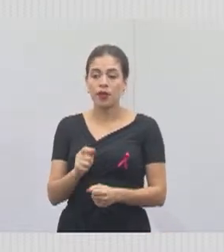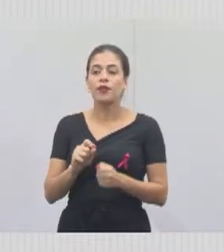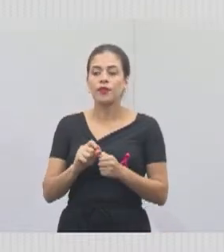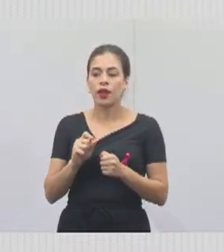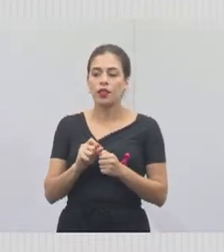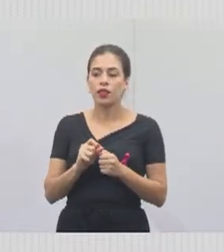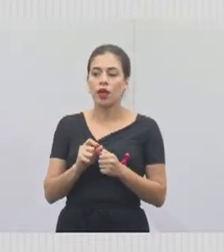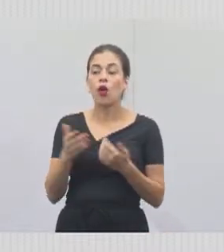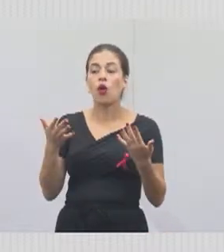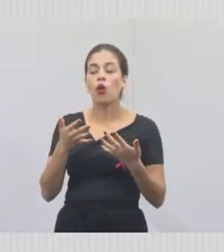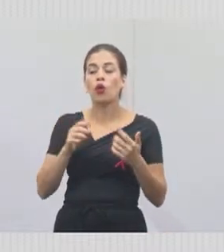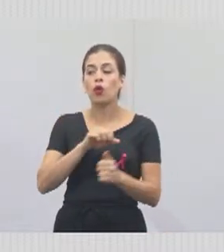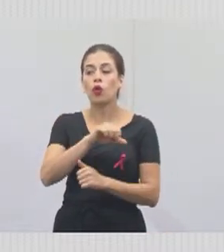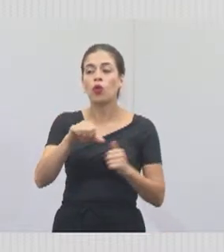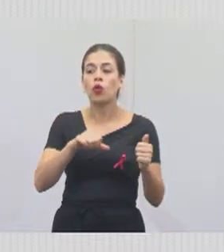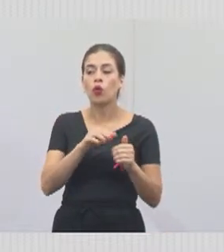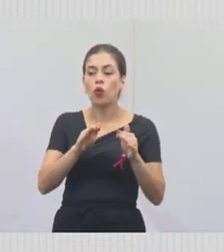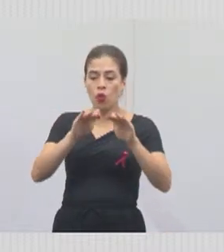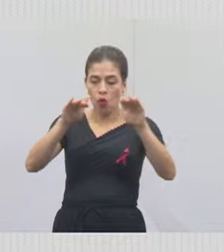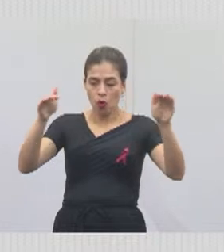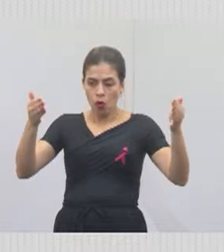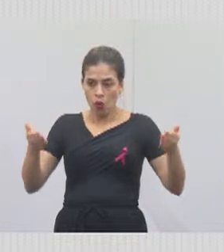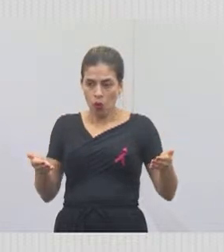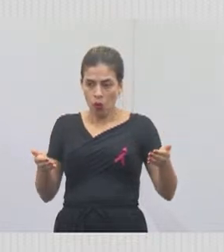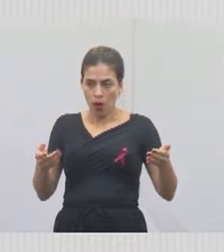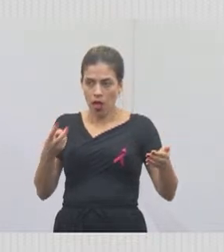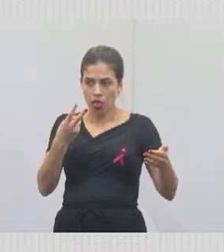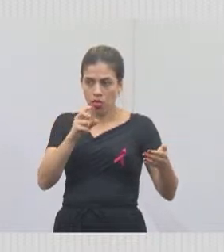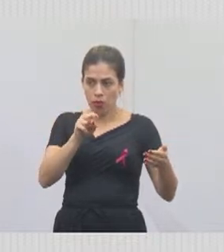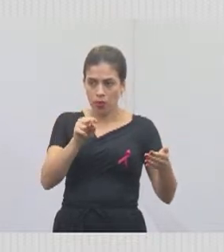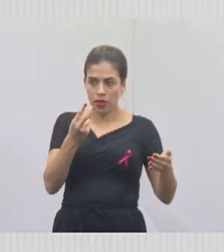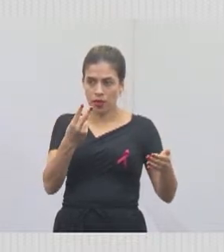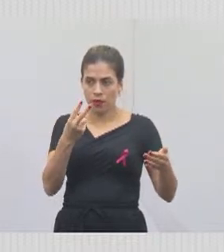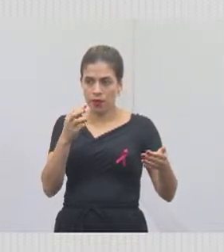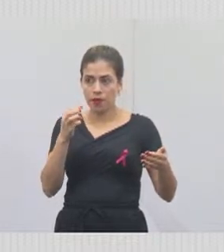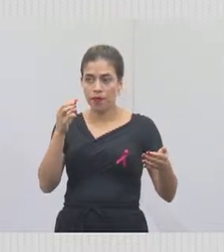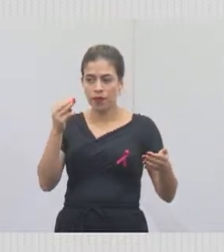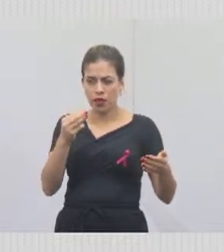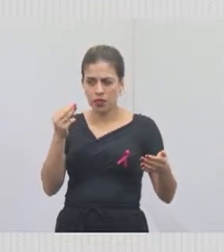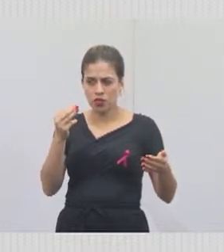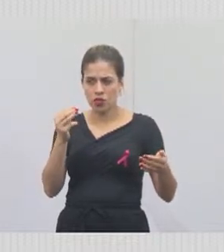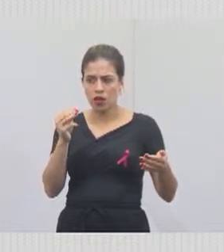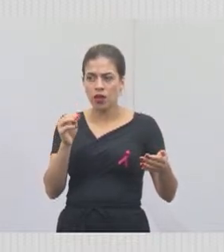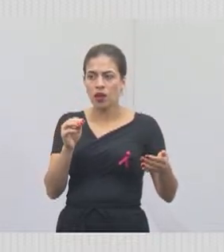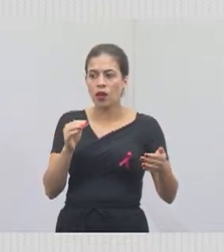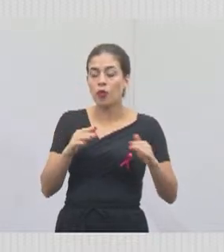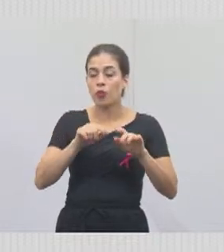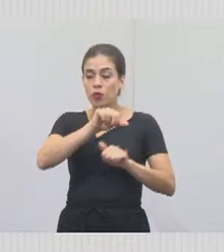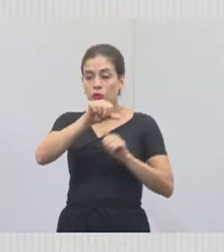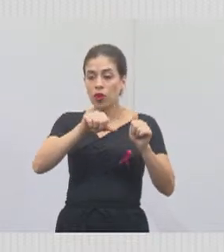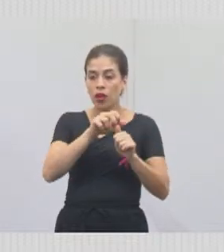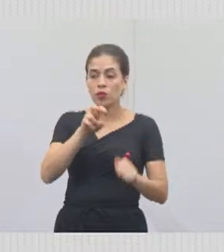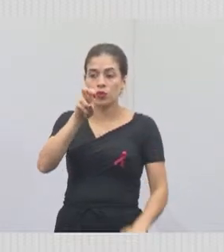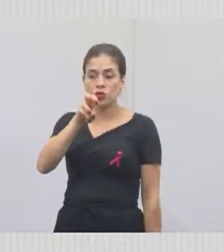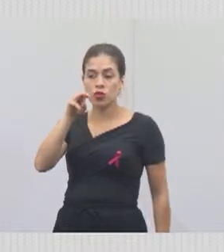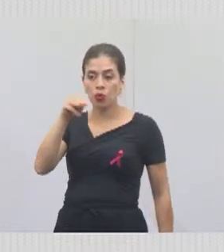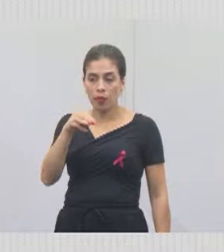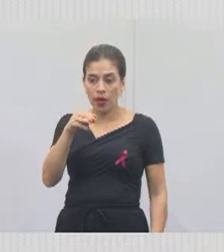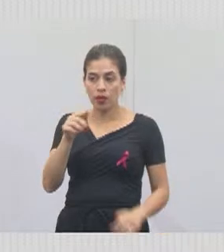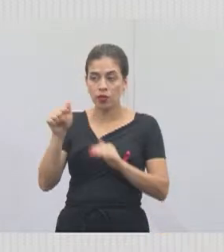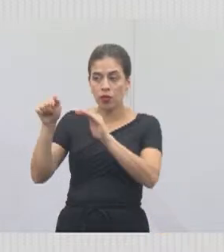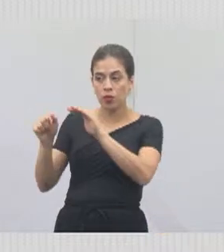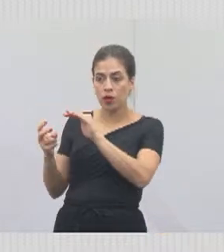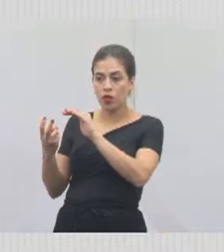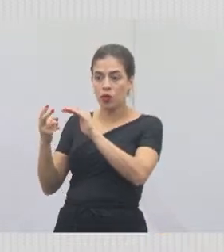está sendo substituído uma duela que era de 2,20 por 2,20 por uma de 5 metros por 2,5